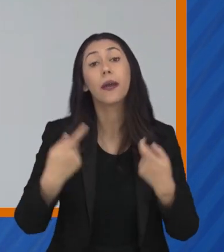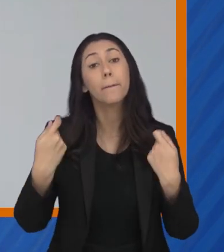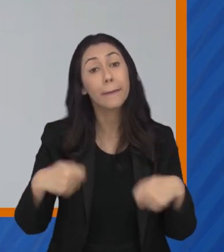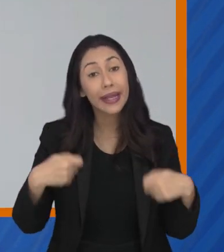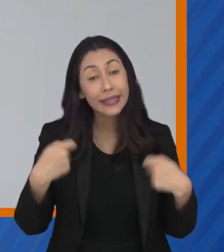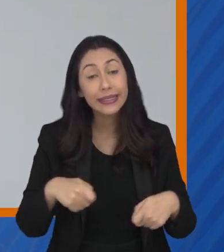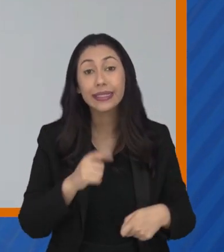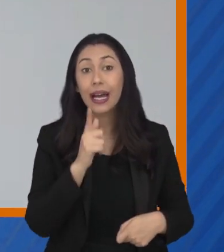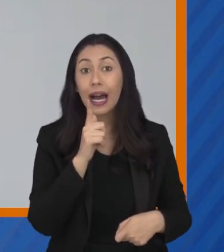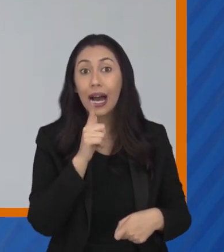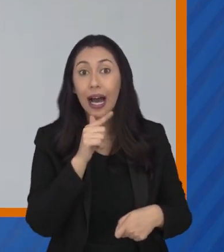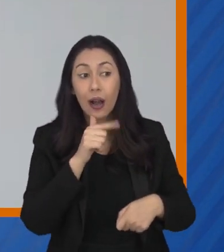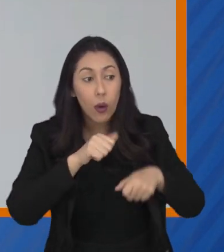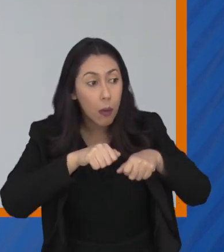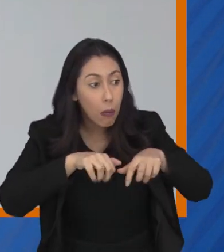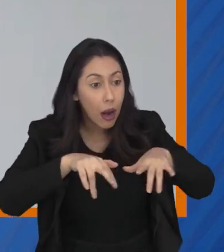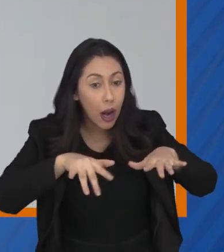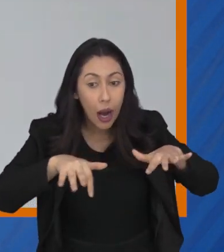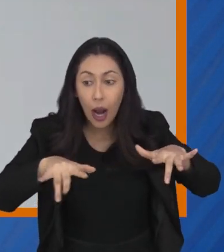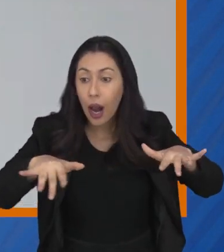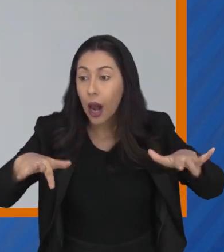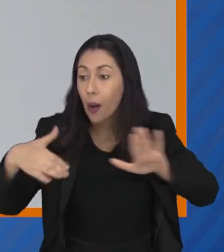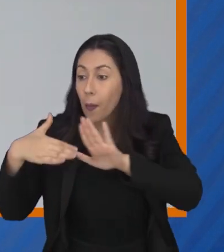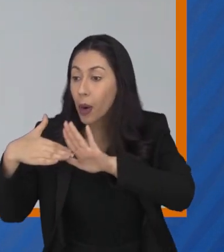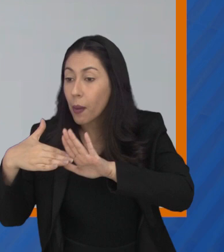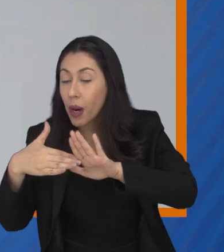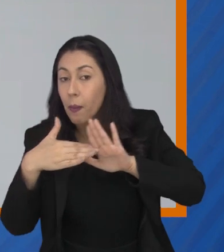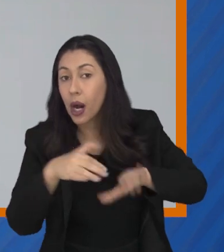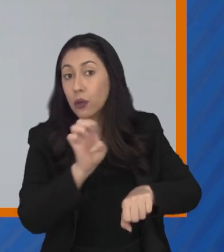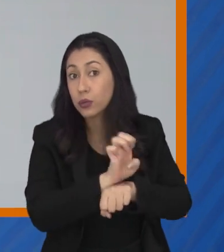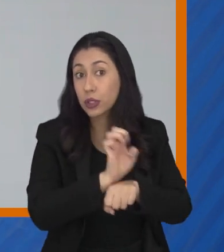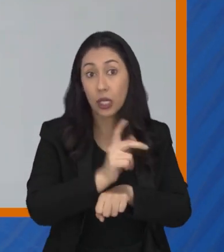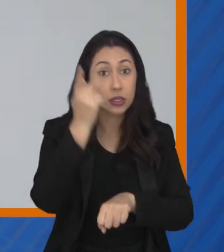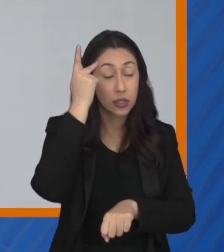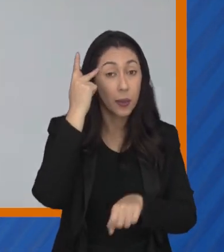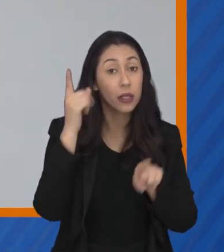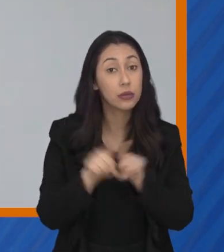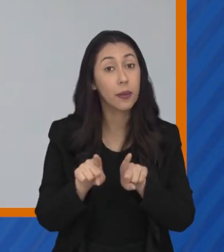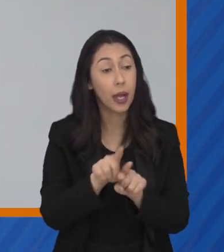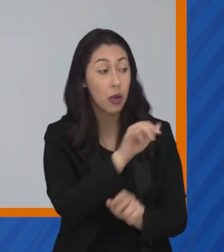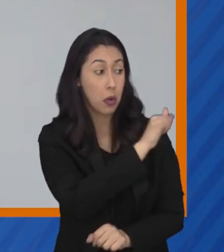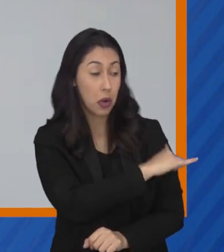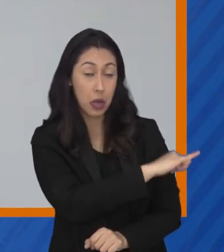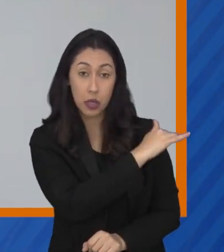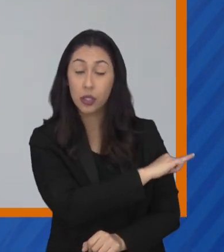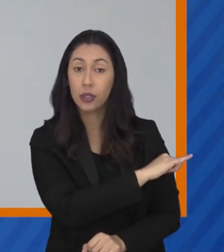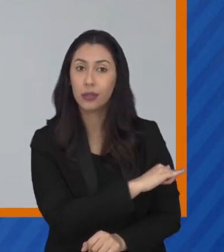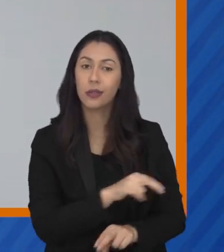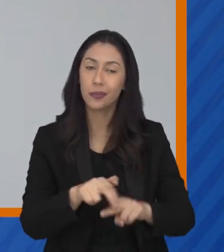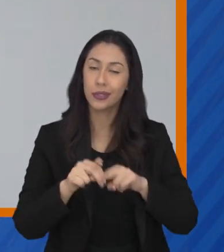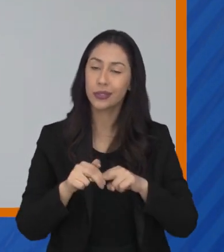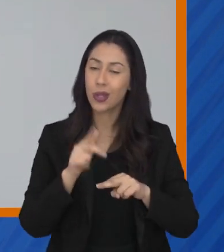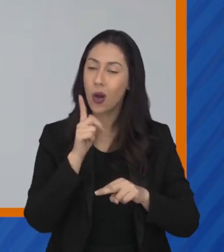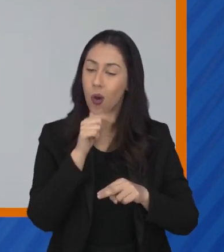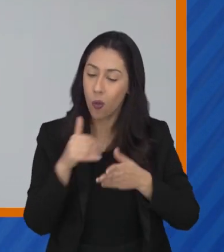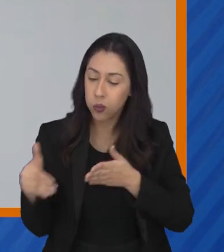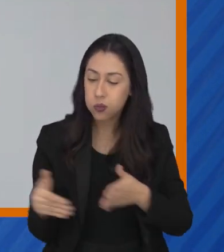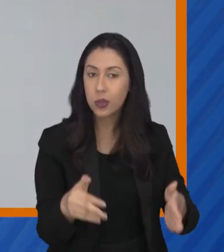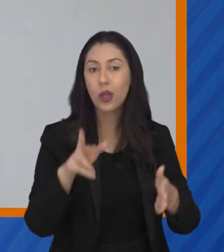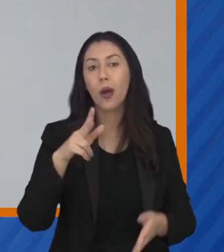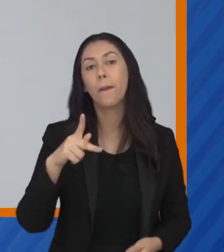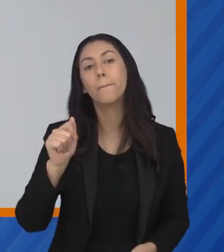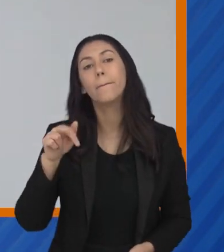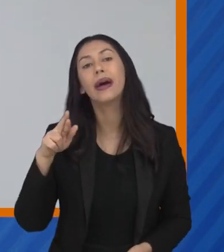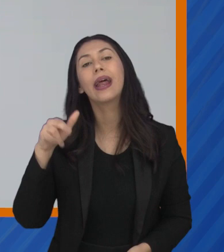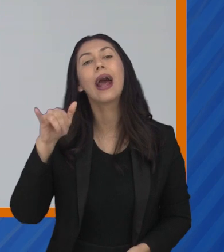porque nós temos que ter água aqui para abastecer São Paulo atualmente e abastece também o Rio de Janeiro. Então, acho que o